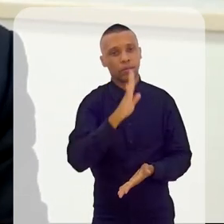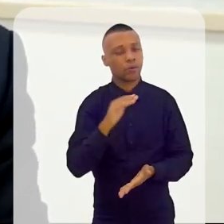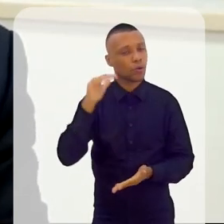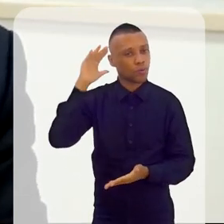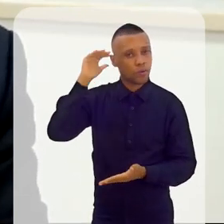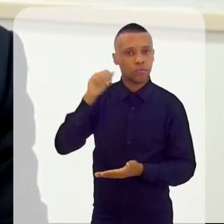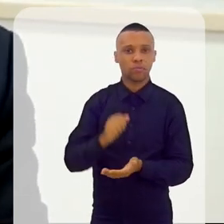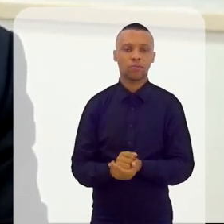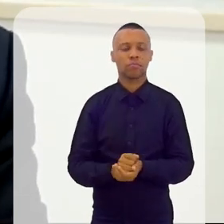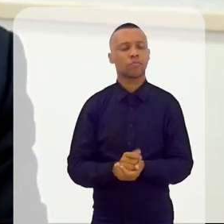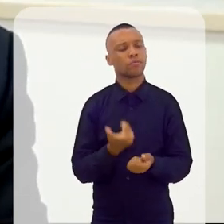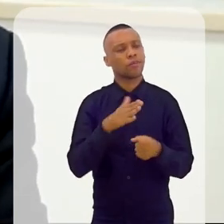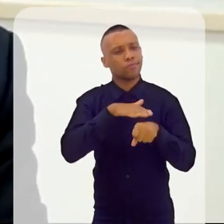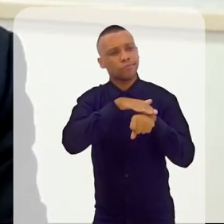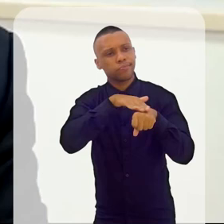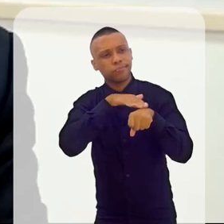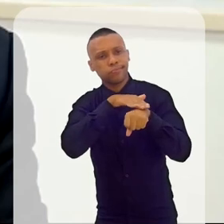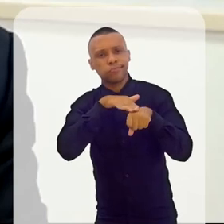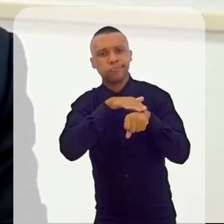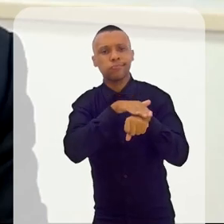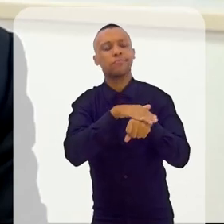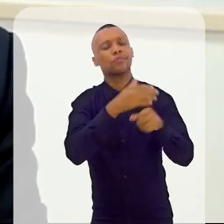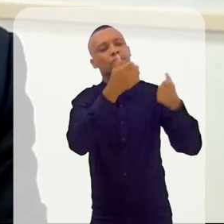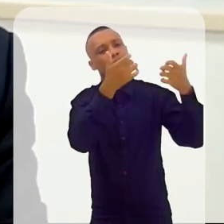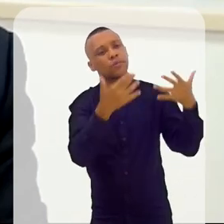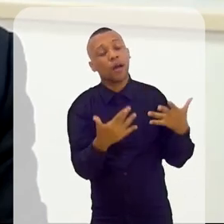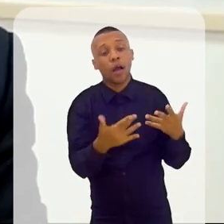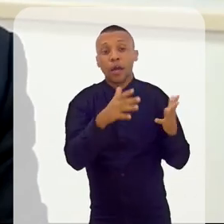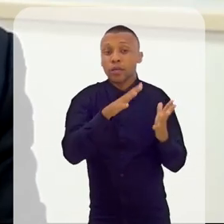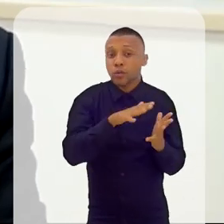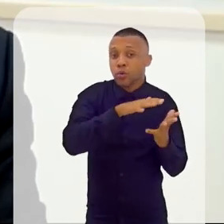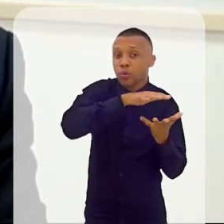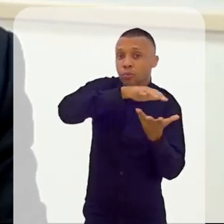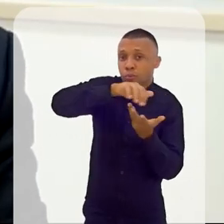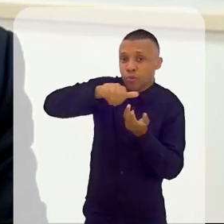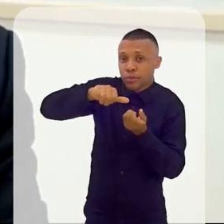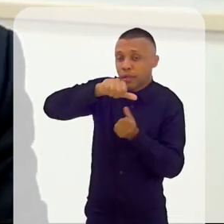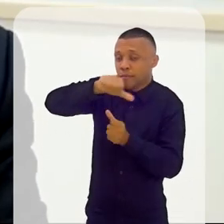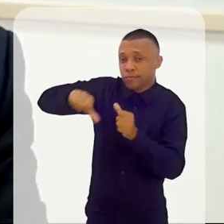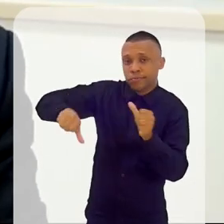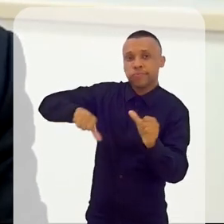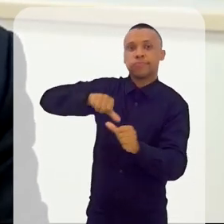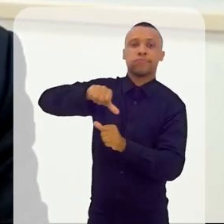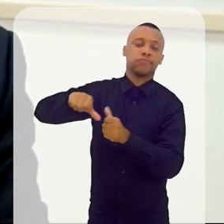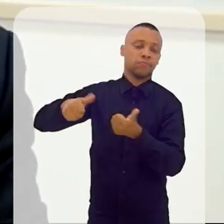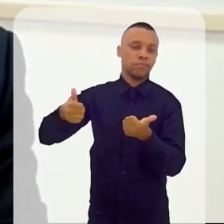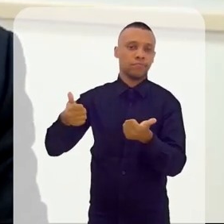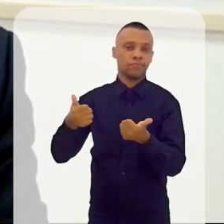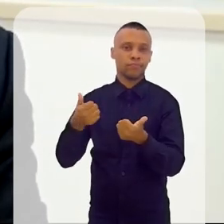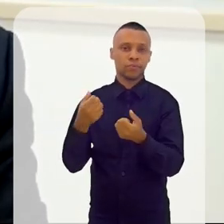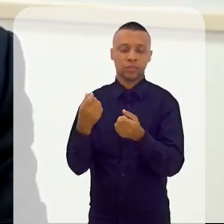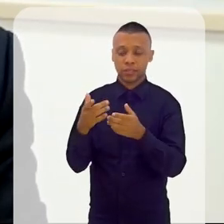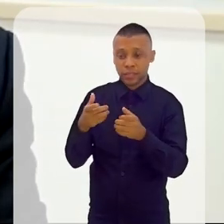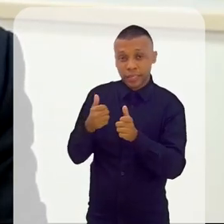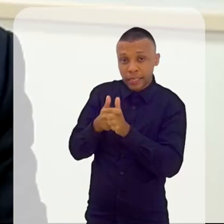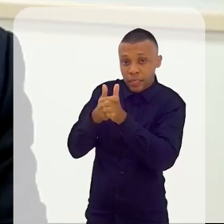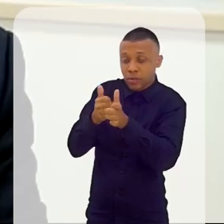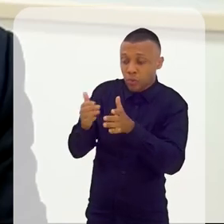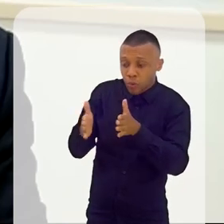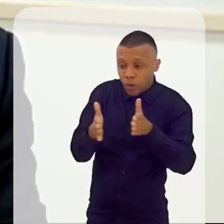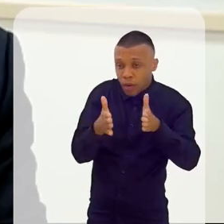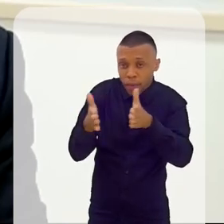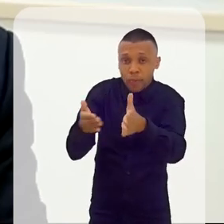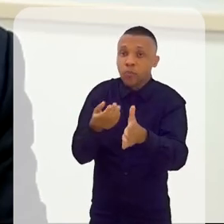verifiquei de que forma o mundo estava mudando, O mundo muda e muda para um caminho